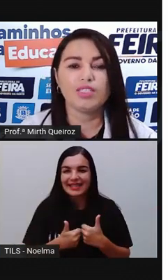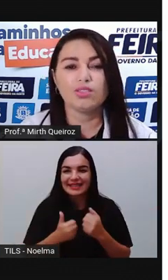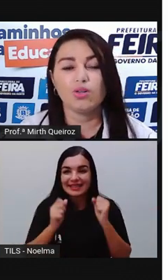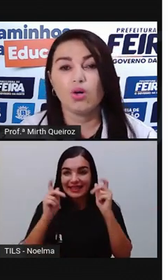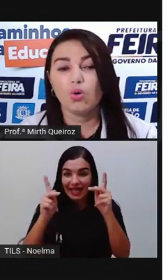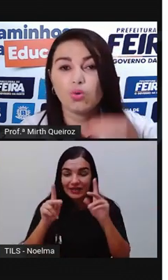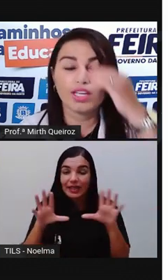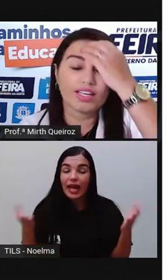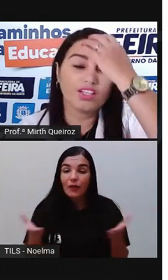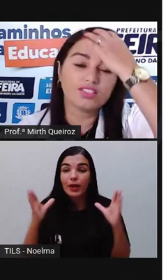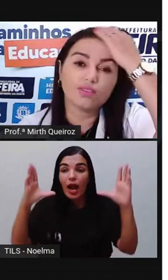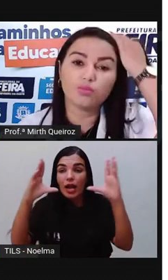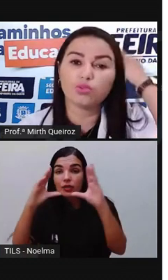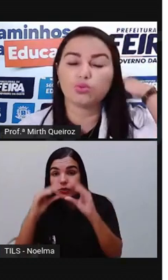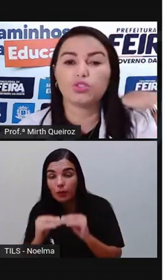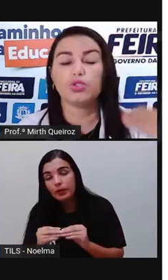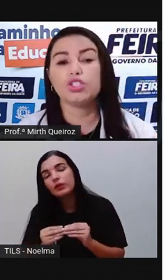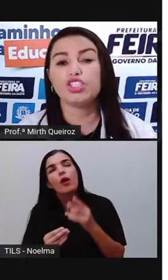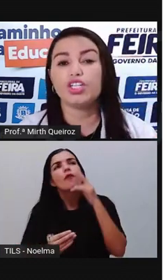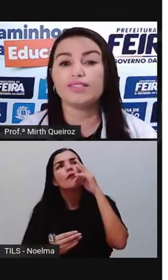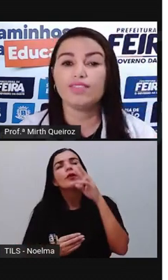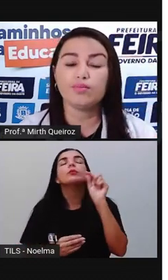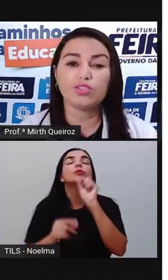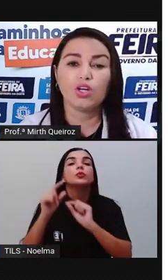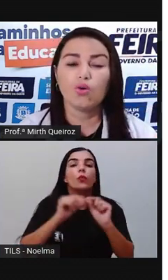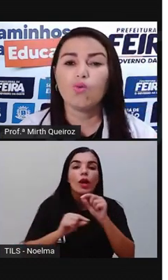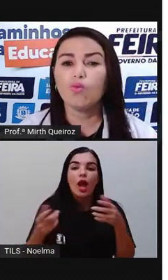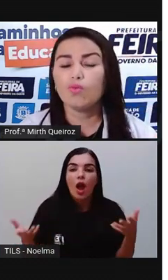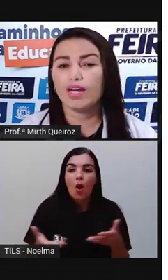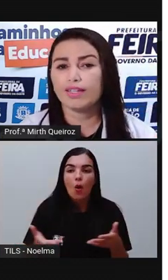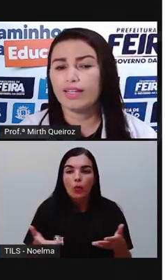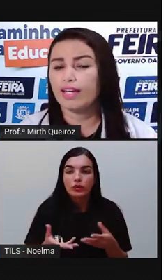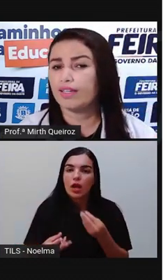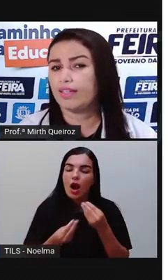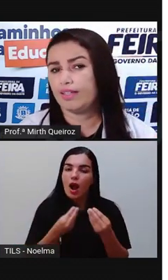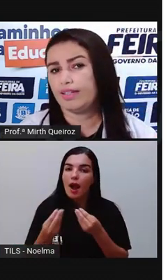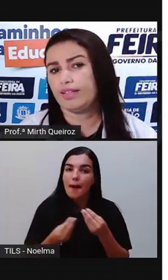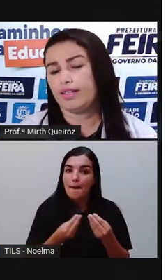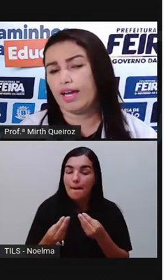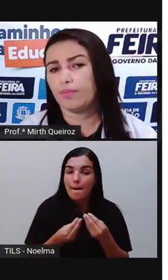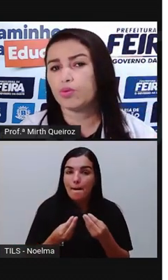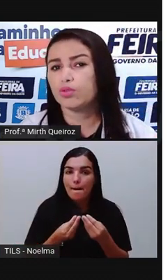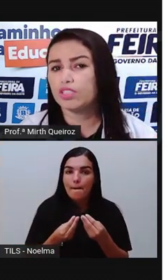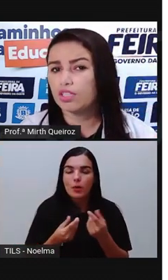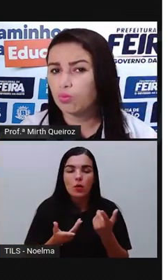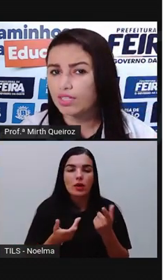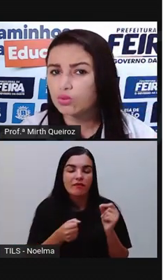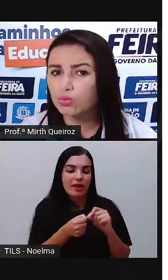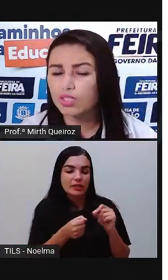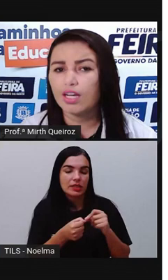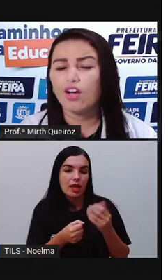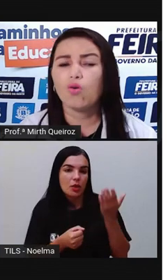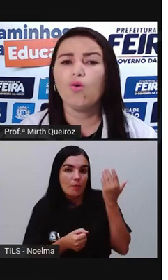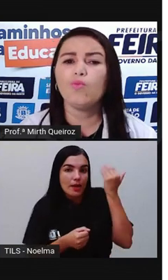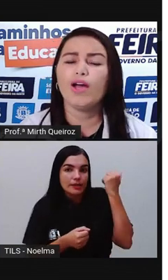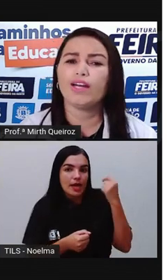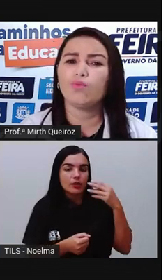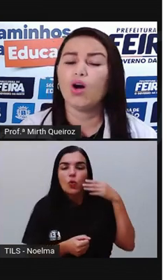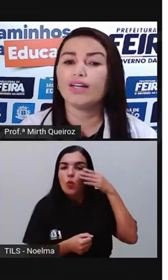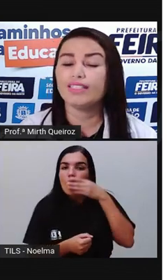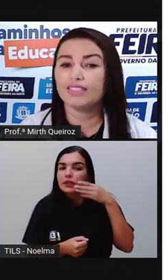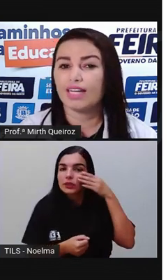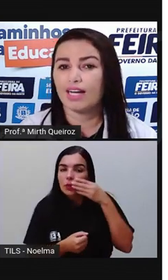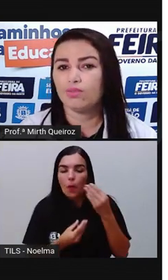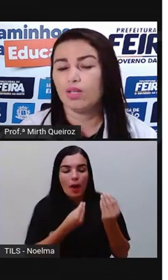resumindo, o que nós vimos hoje? Hoje nós vimos como é que era produzido o açúcar, como